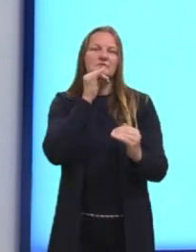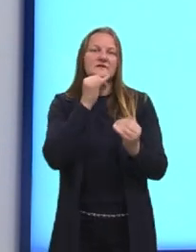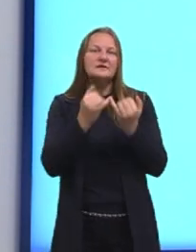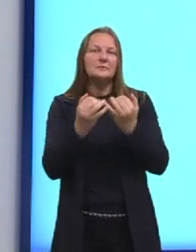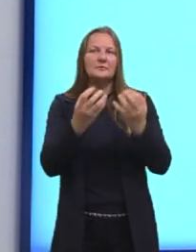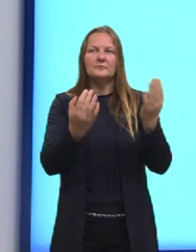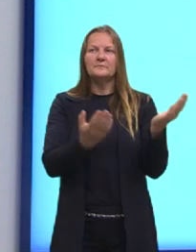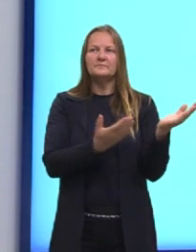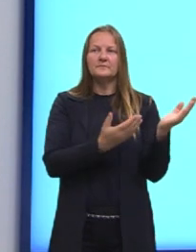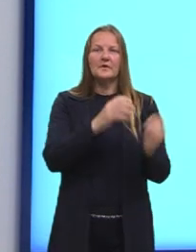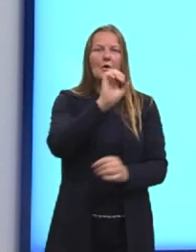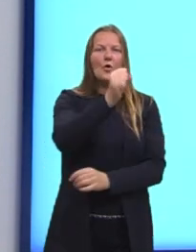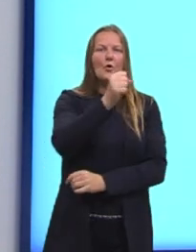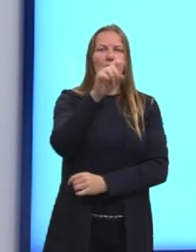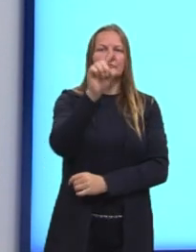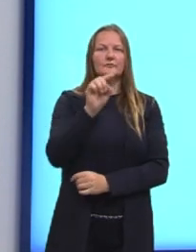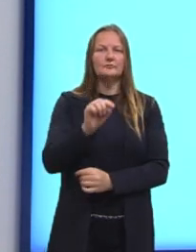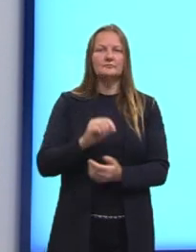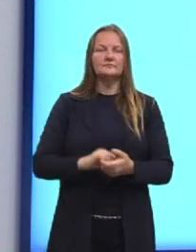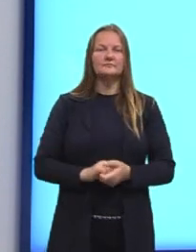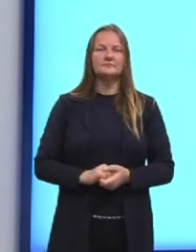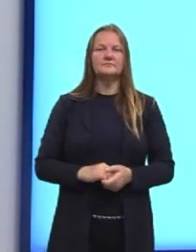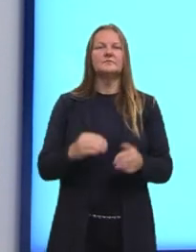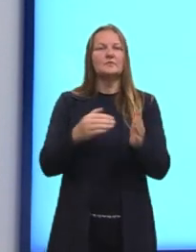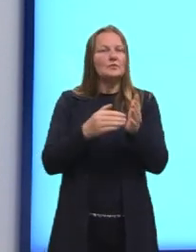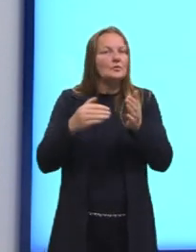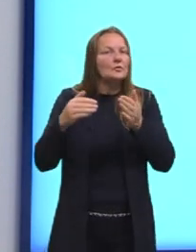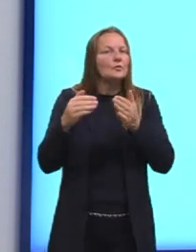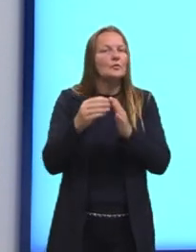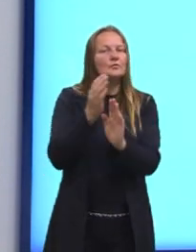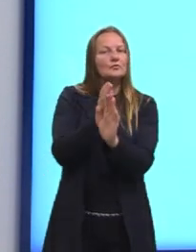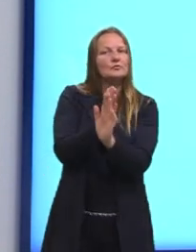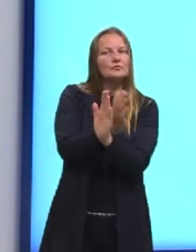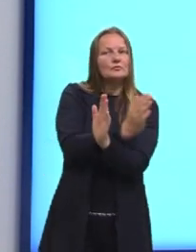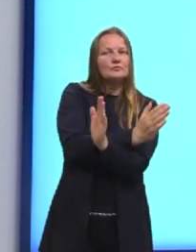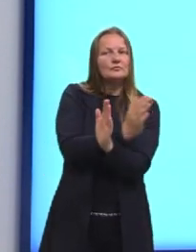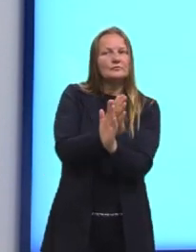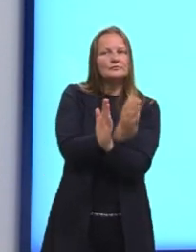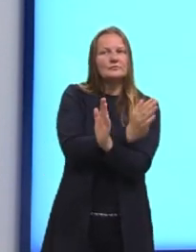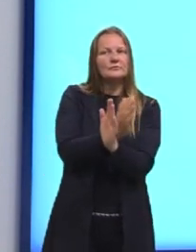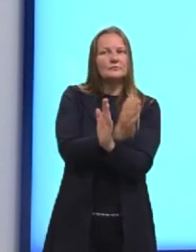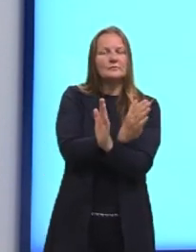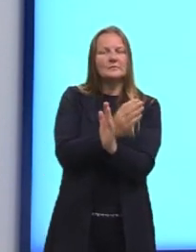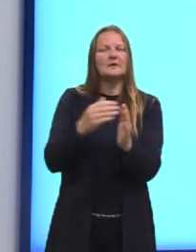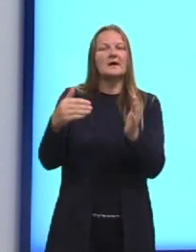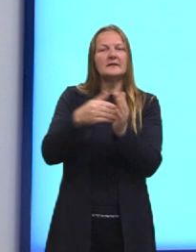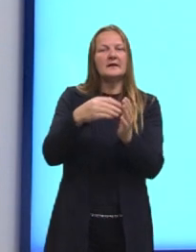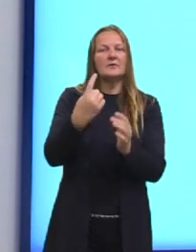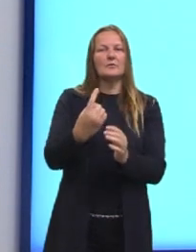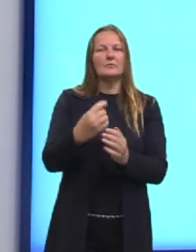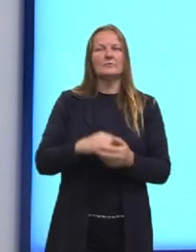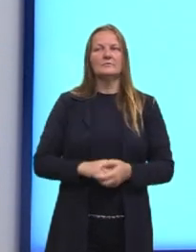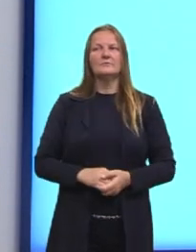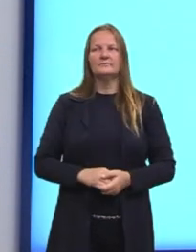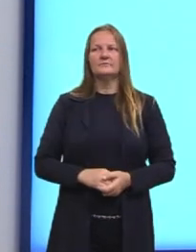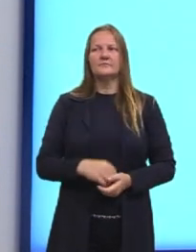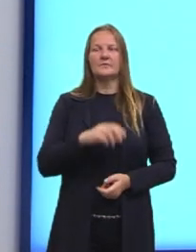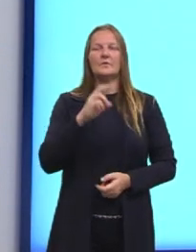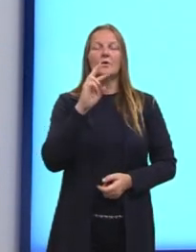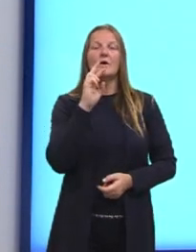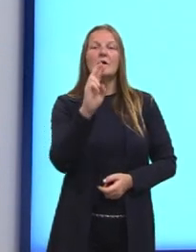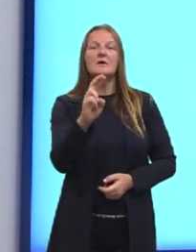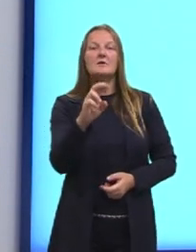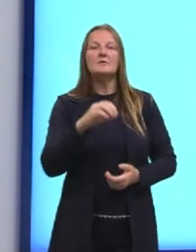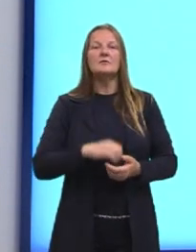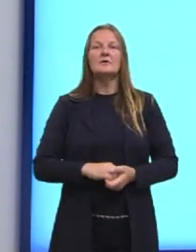fatorial de 8. Também multiplicamos por todos os antecessores do 8 até chegar no 1. E o resultado do